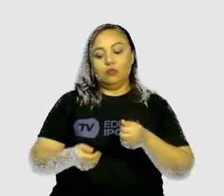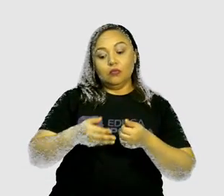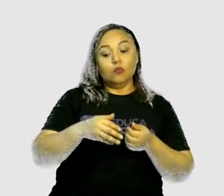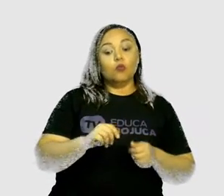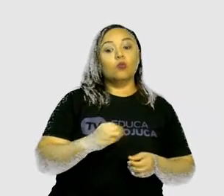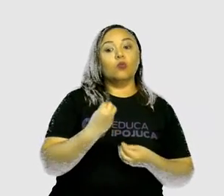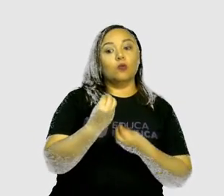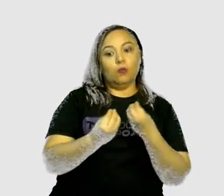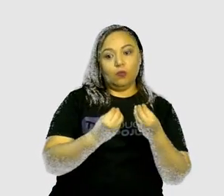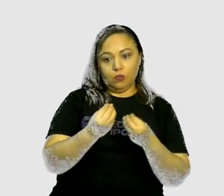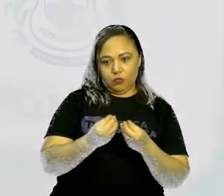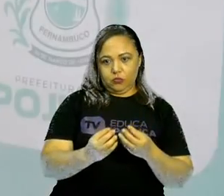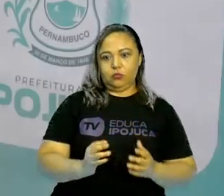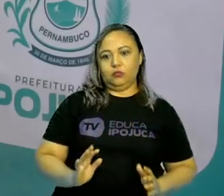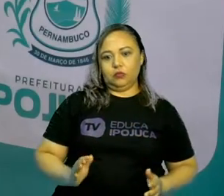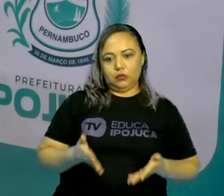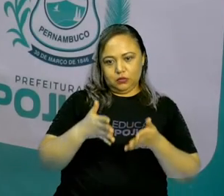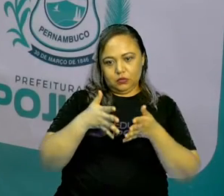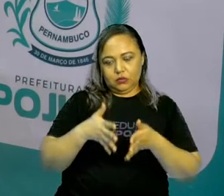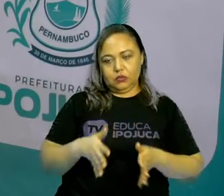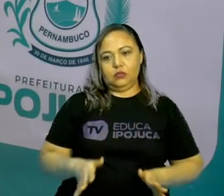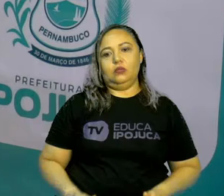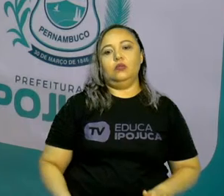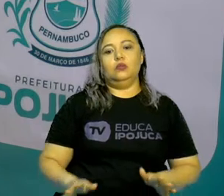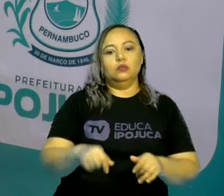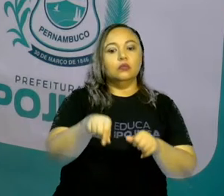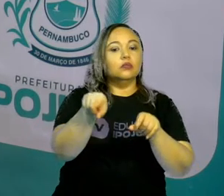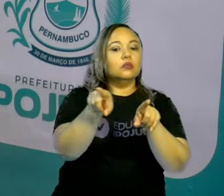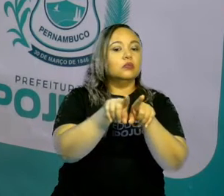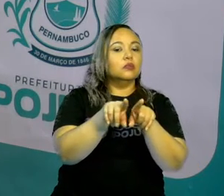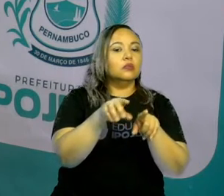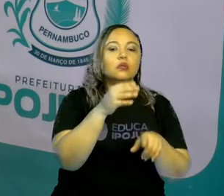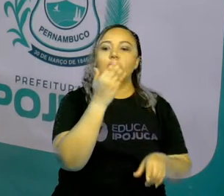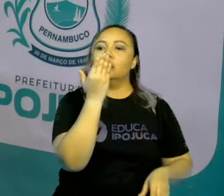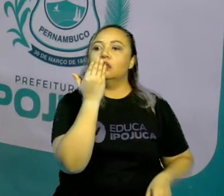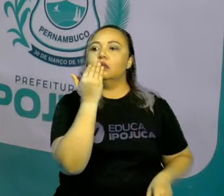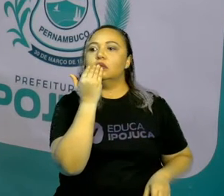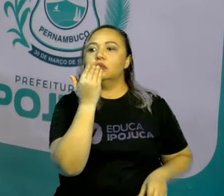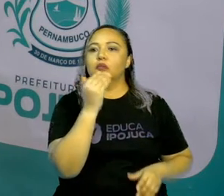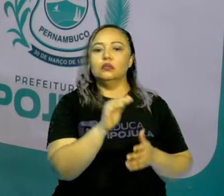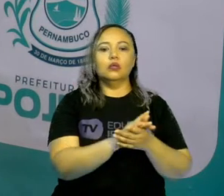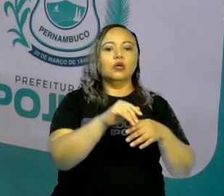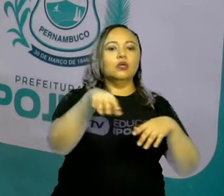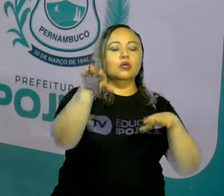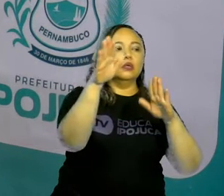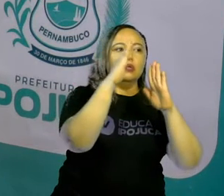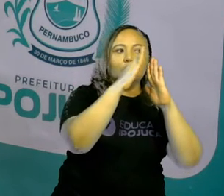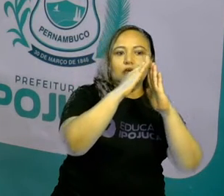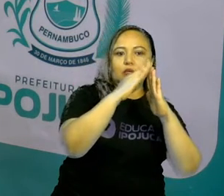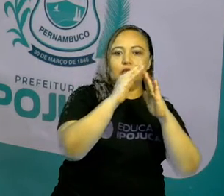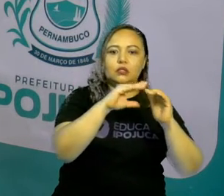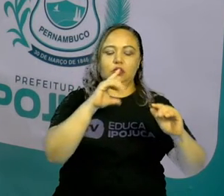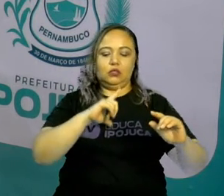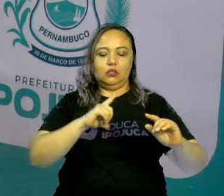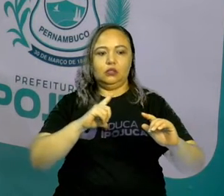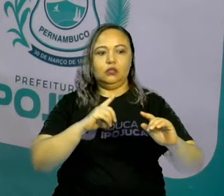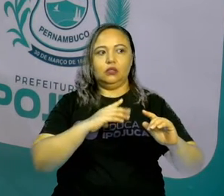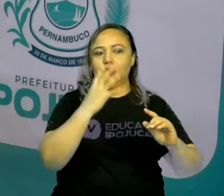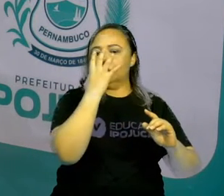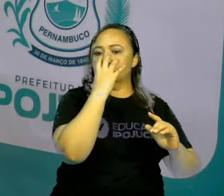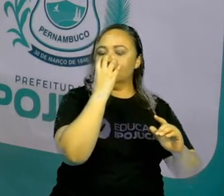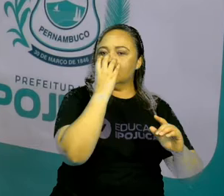Nós temos, nós seres humanos, temos muitos animais domésticos, isso? Gato, cachorro.